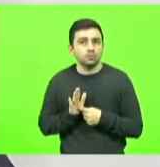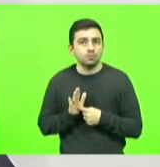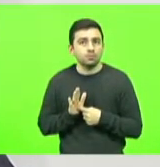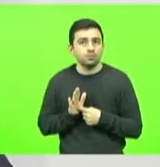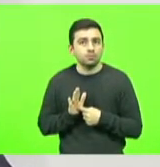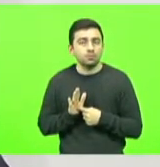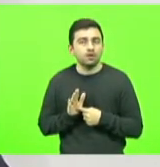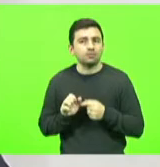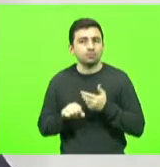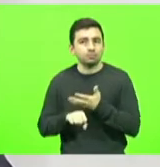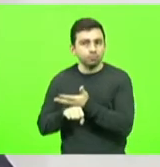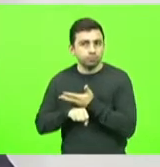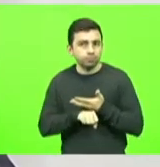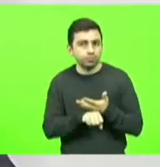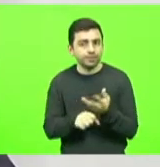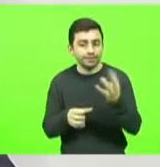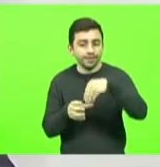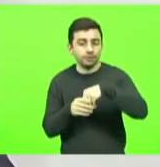disciplinares nas escolas.